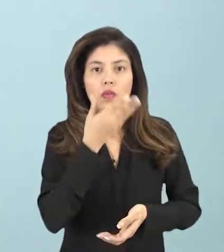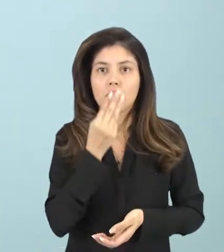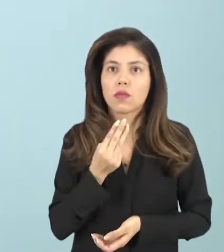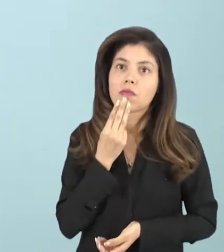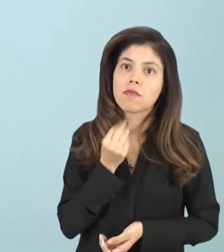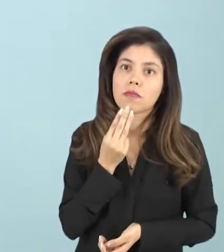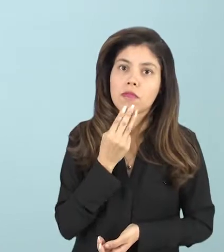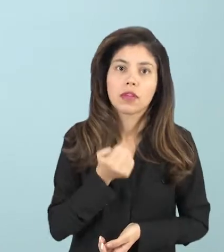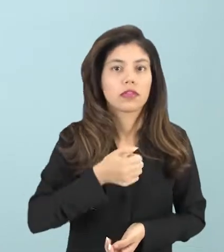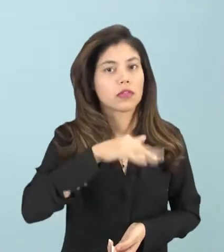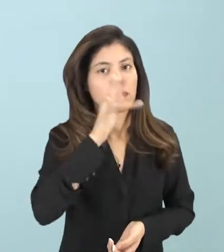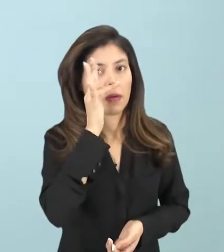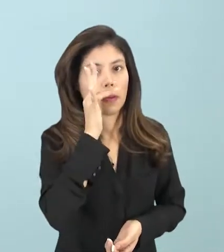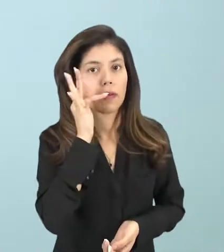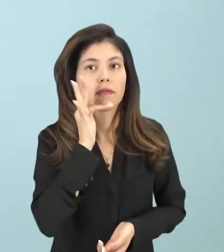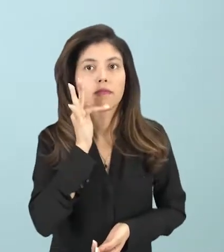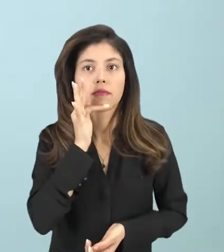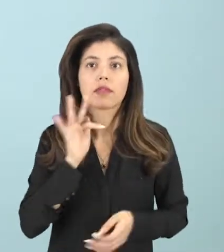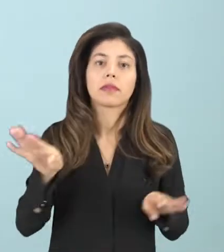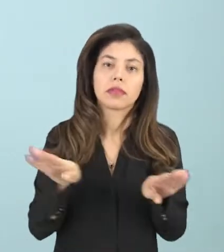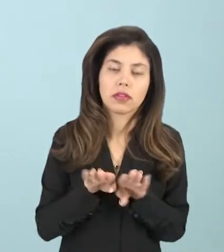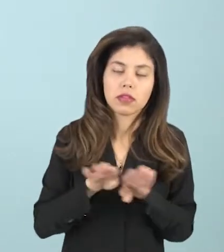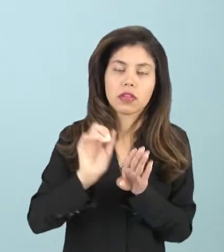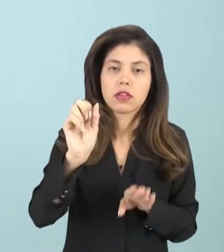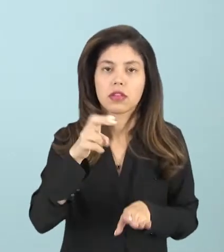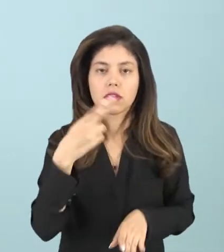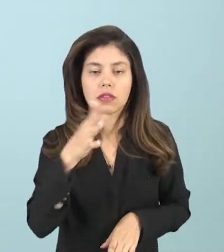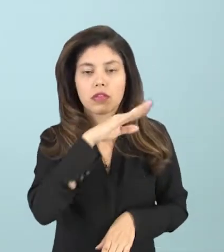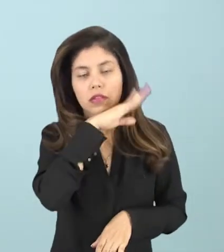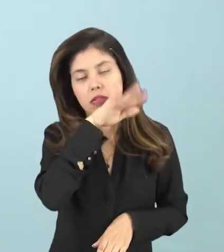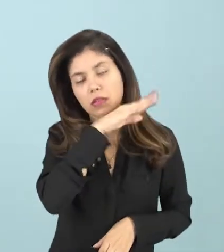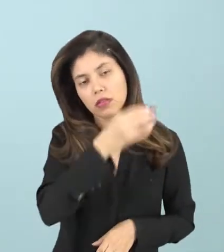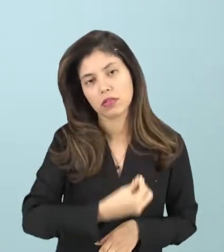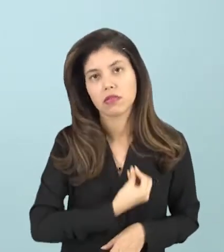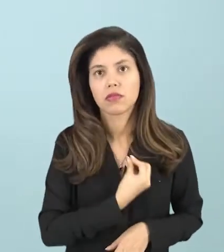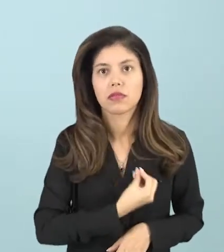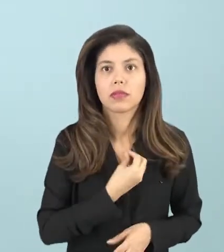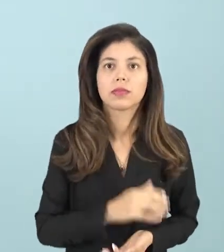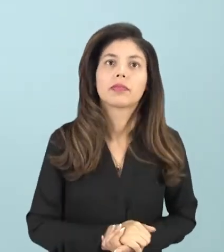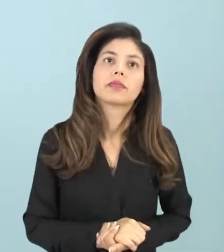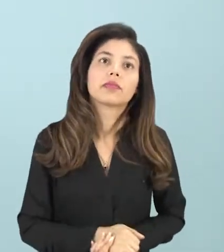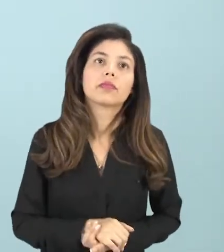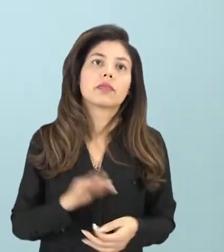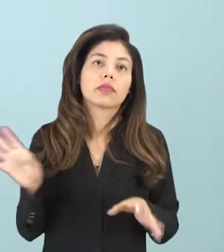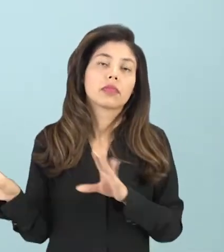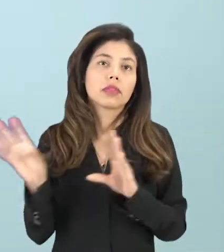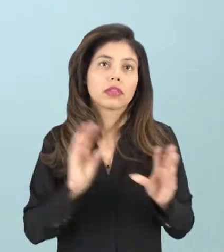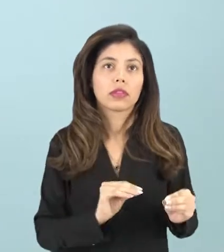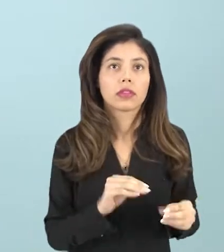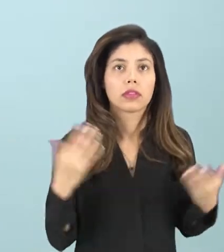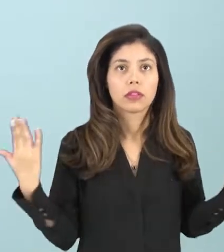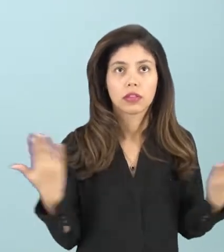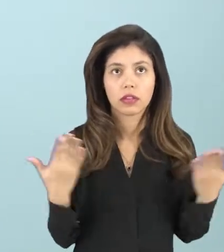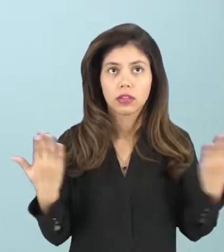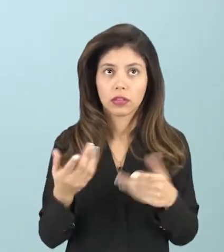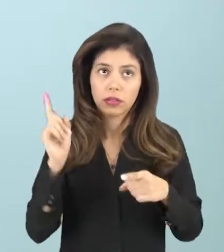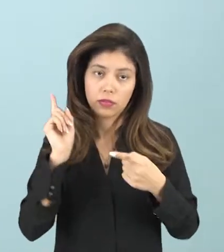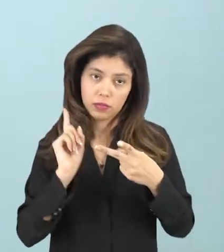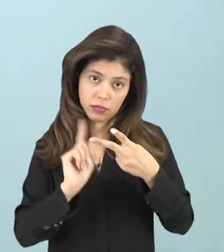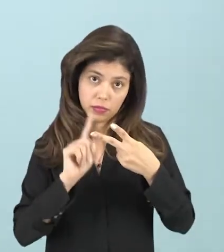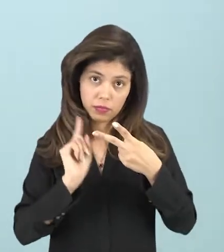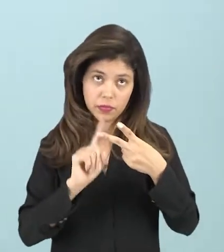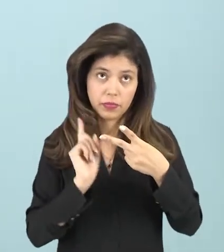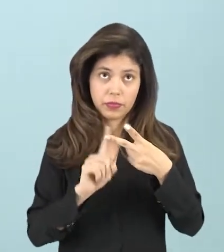que também caracteriza outras espécies animais de vida. Vamos retomar e vamos agora no segundo